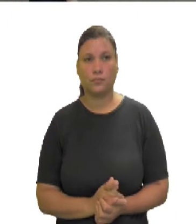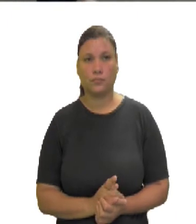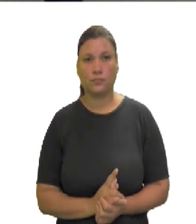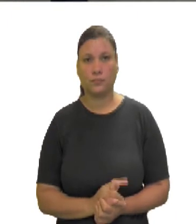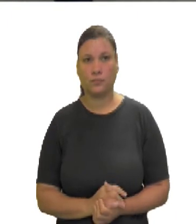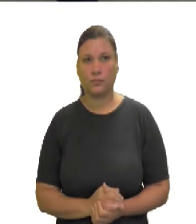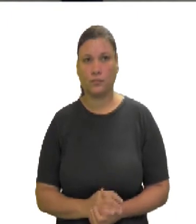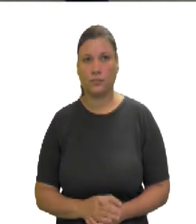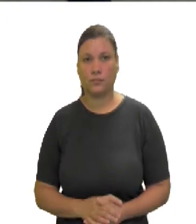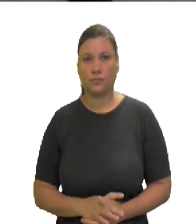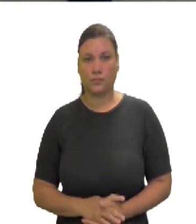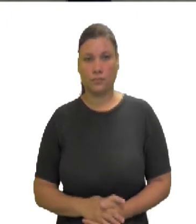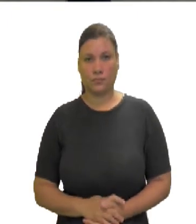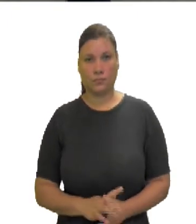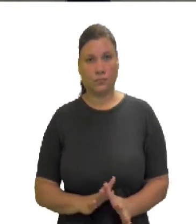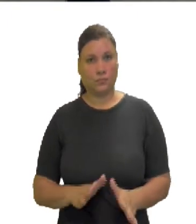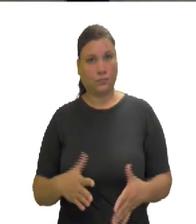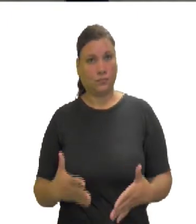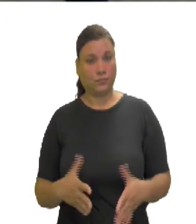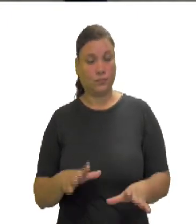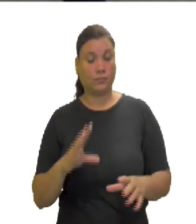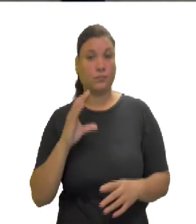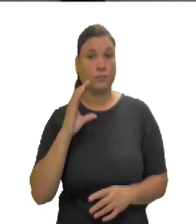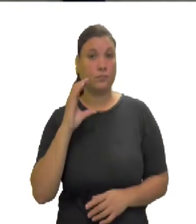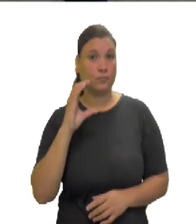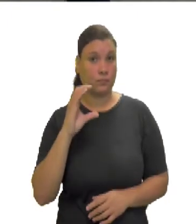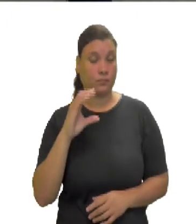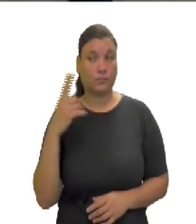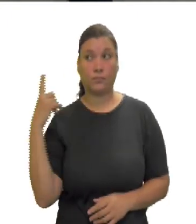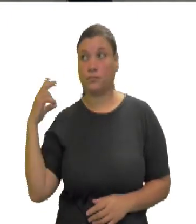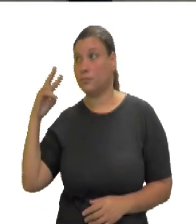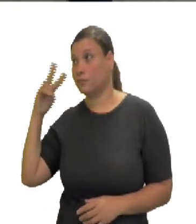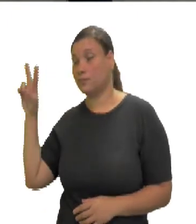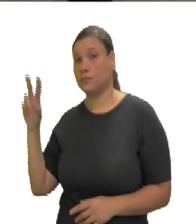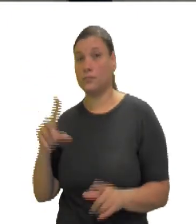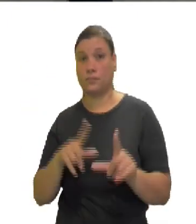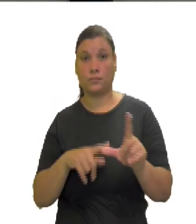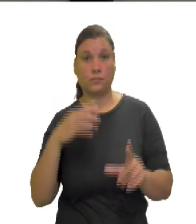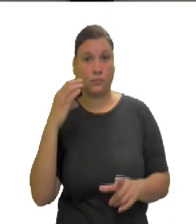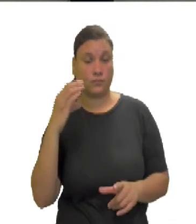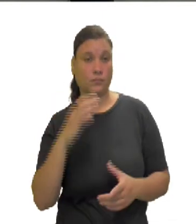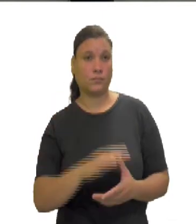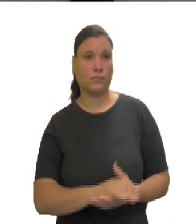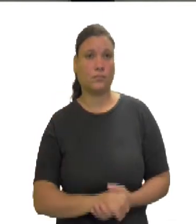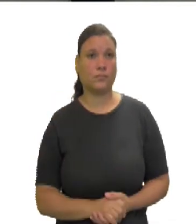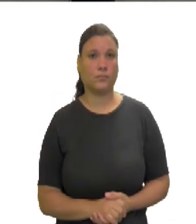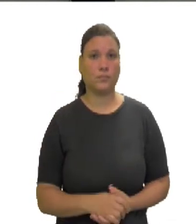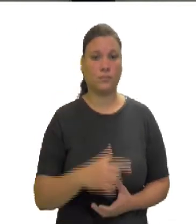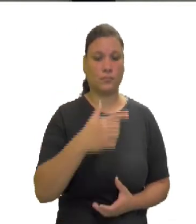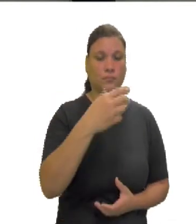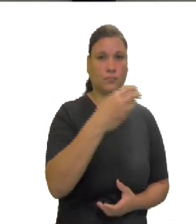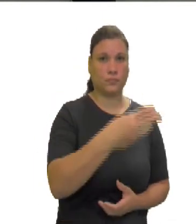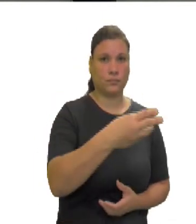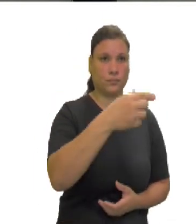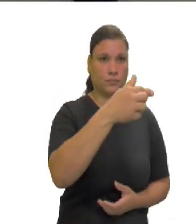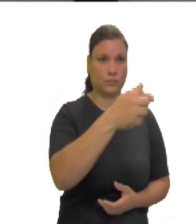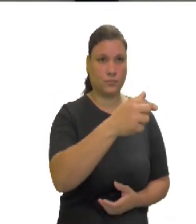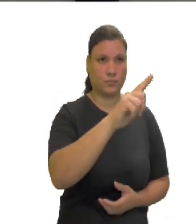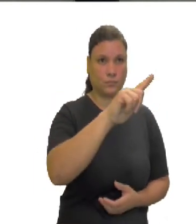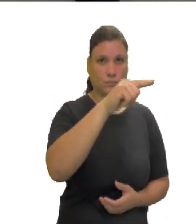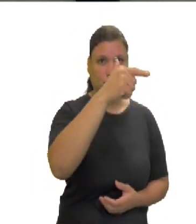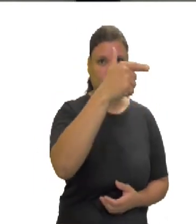Vamos aqui, 37 ao quadrado. Próximo número, vou pegar. 40